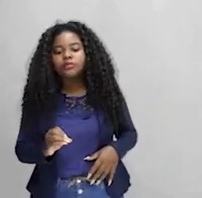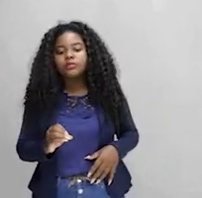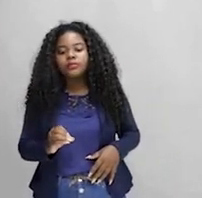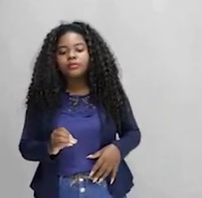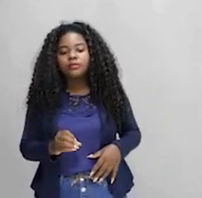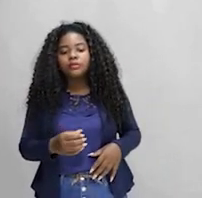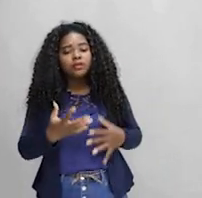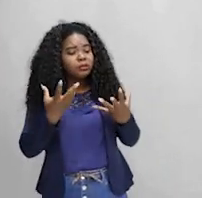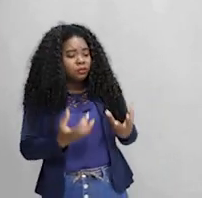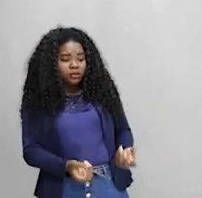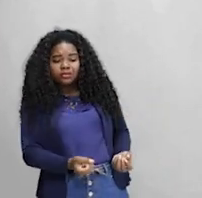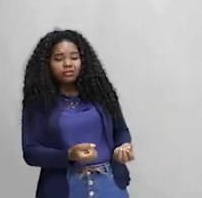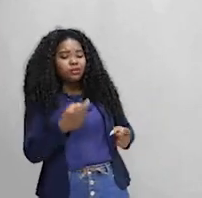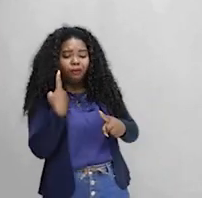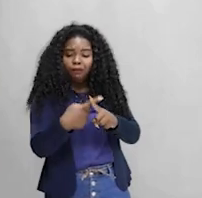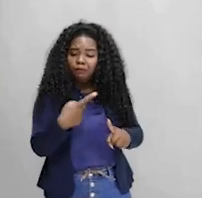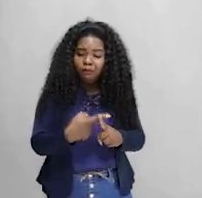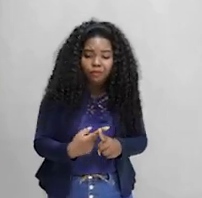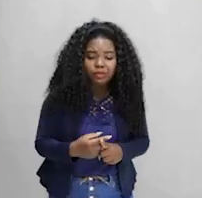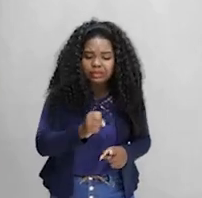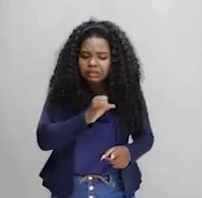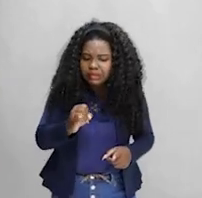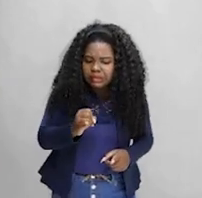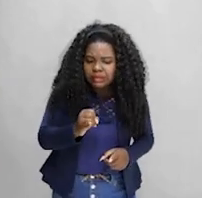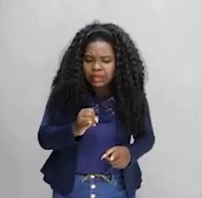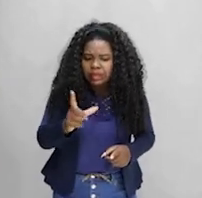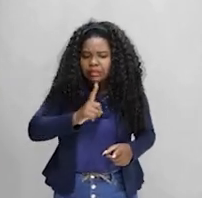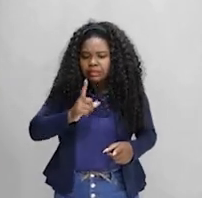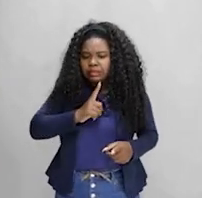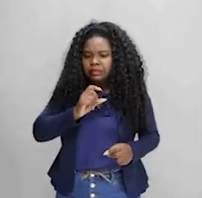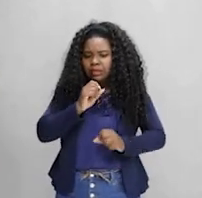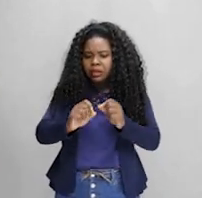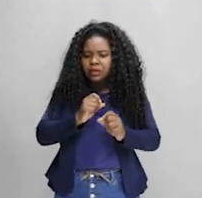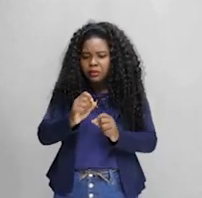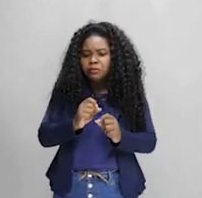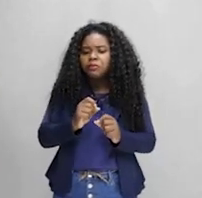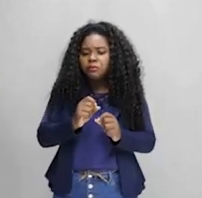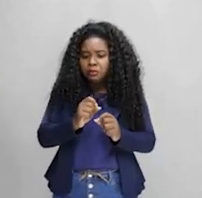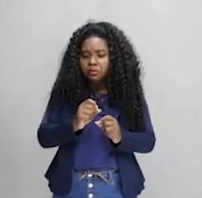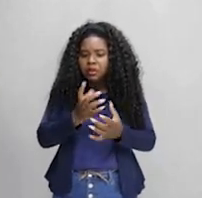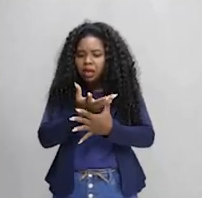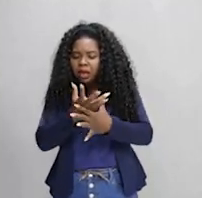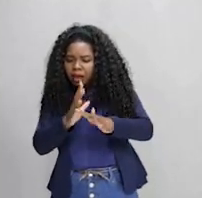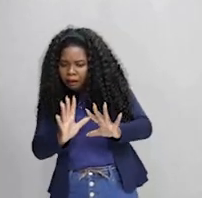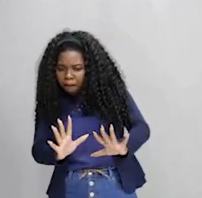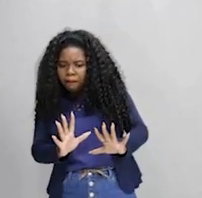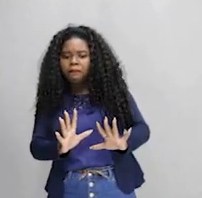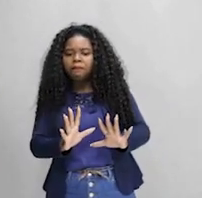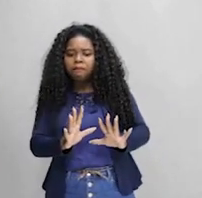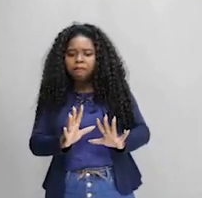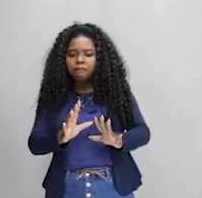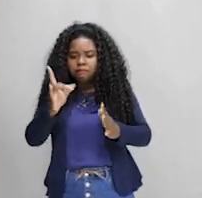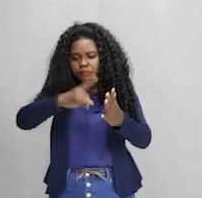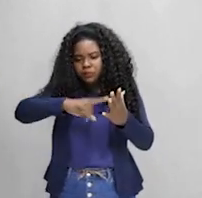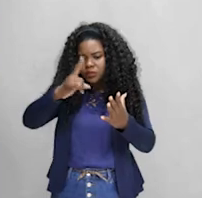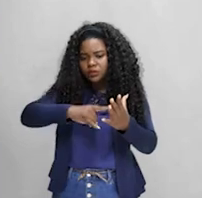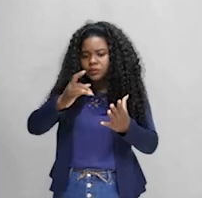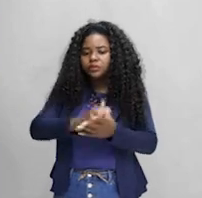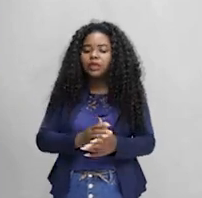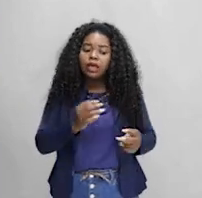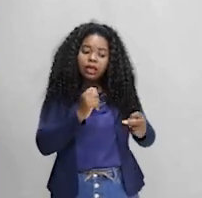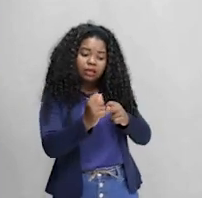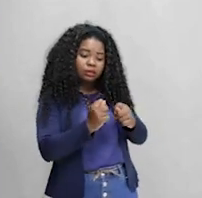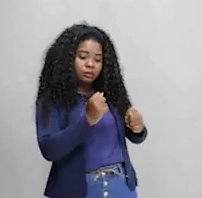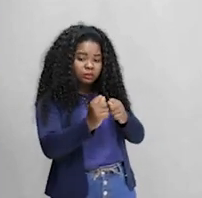propostas pelo Protocolo de Quioto, a economia norte-americana entraria em crise econômica. Soma-se a isso que só